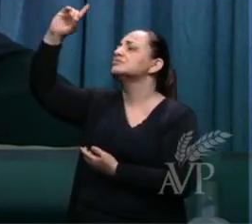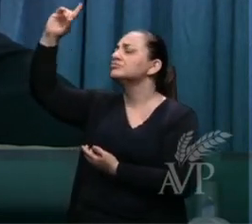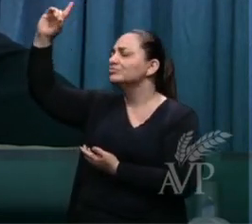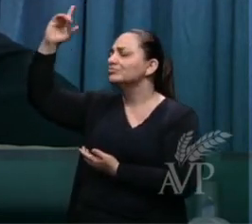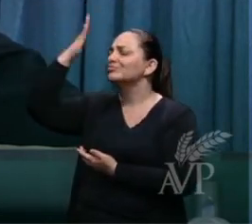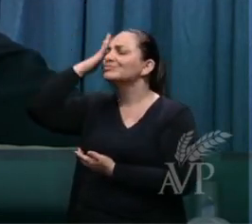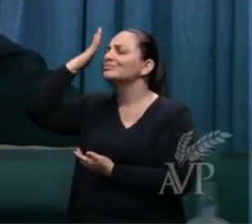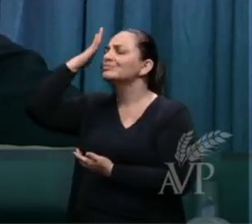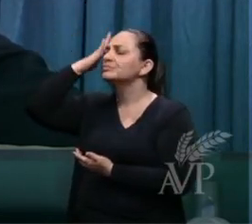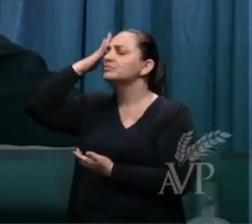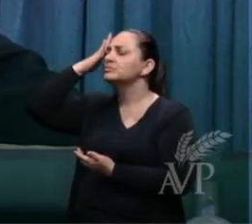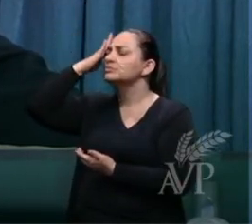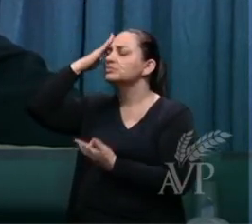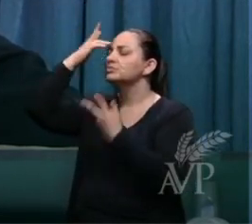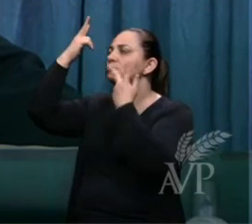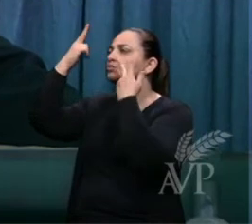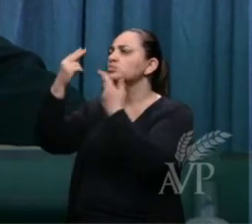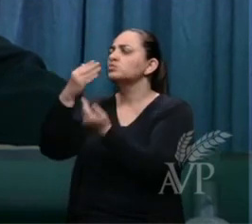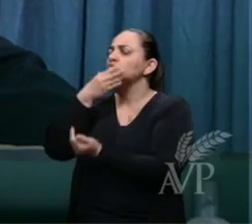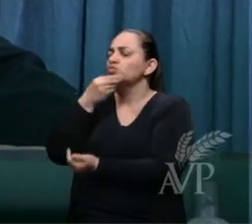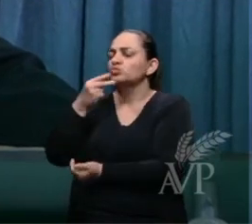como disse Daniel